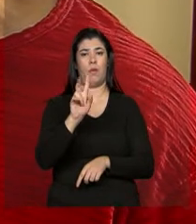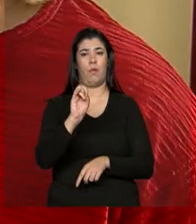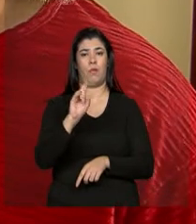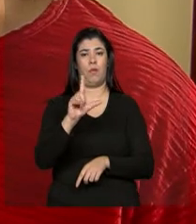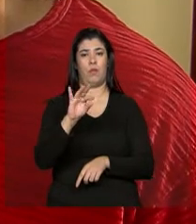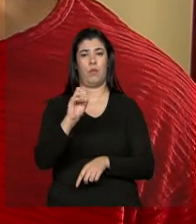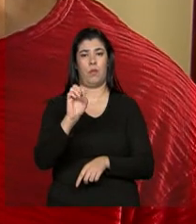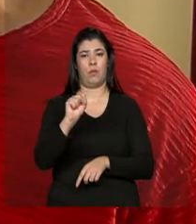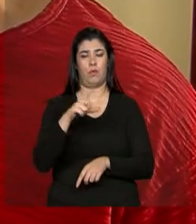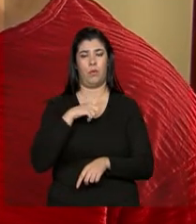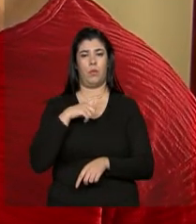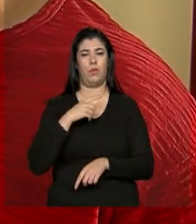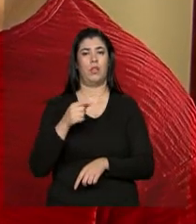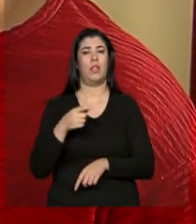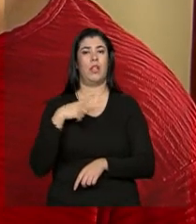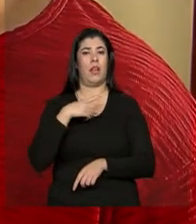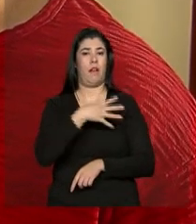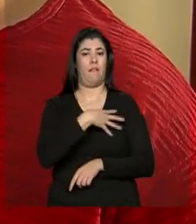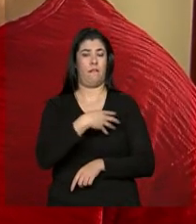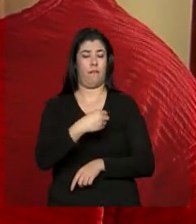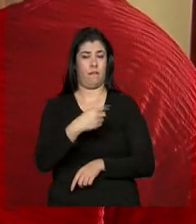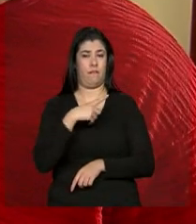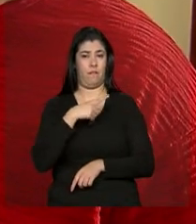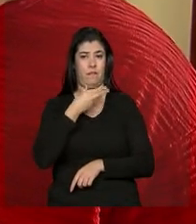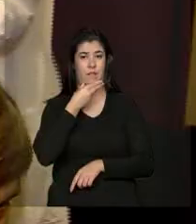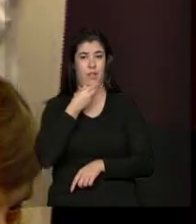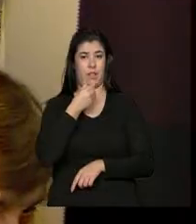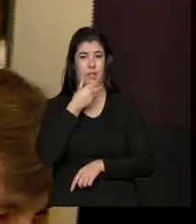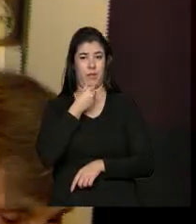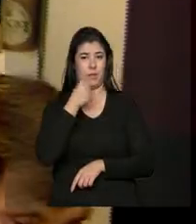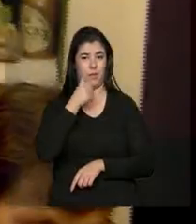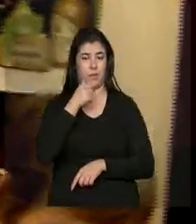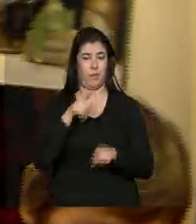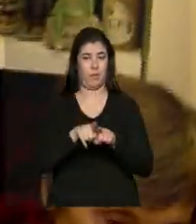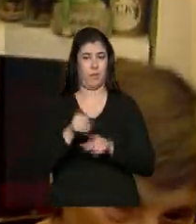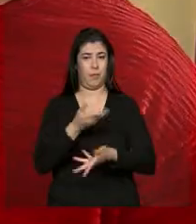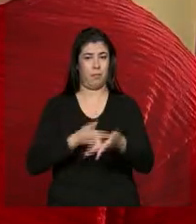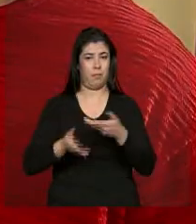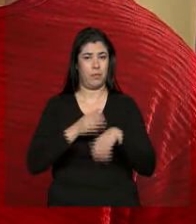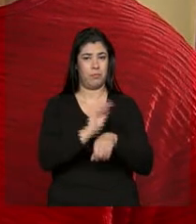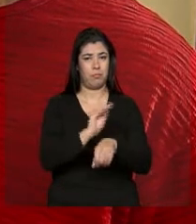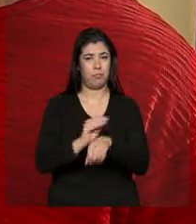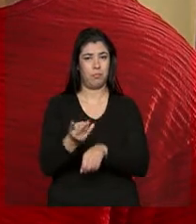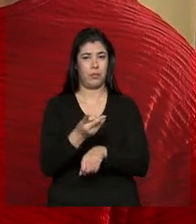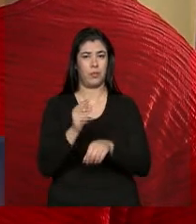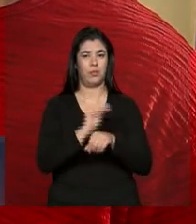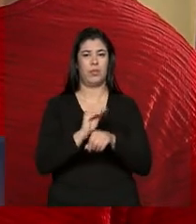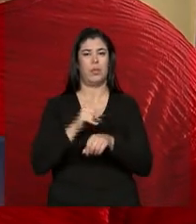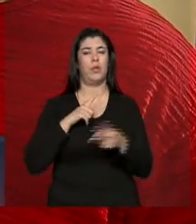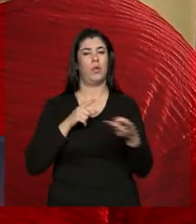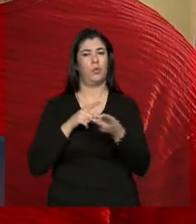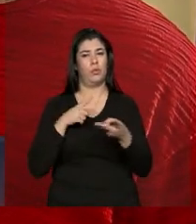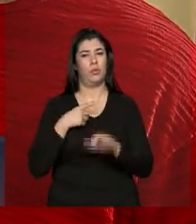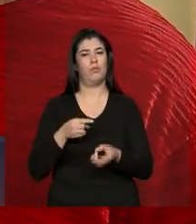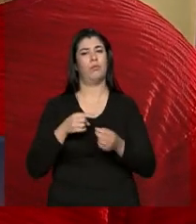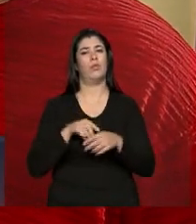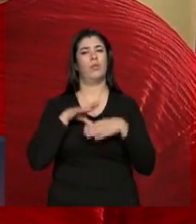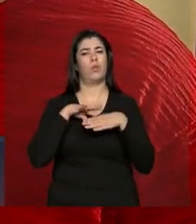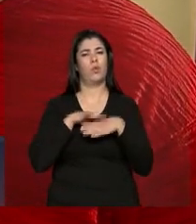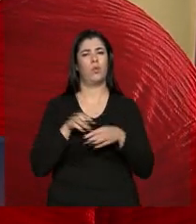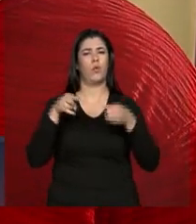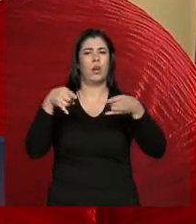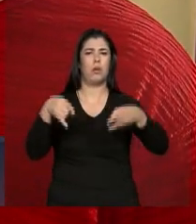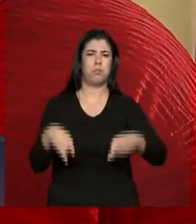Faz seis anos que a psicóloga tem dedicação exclusiva no cuidado dos pais. Os dois são acamados, totalmente